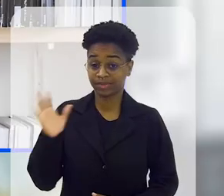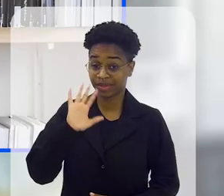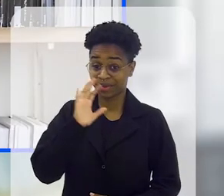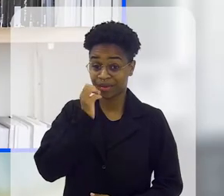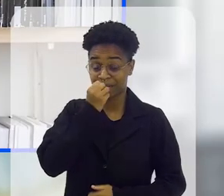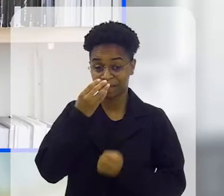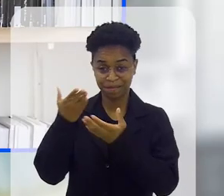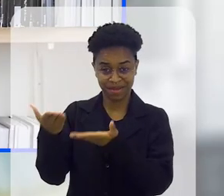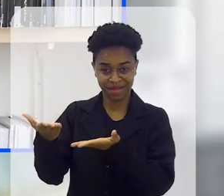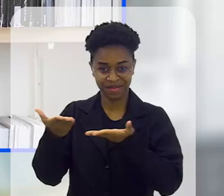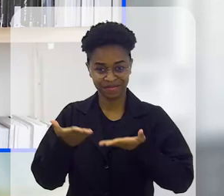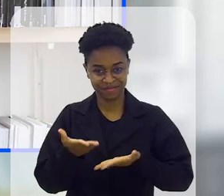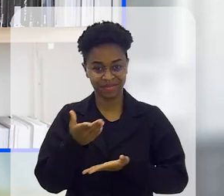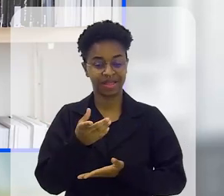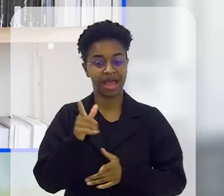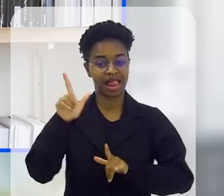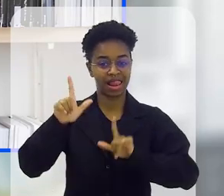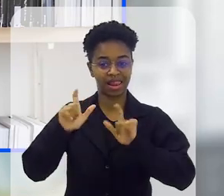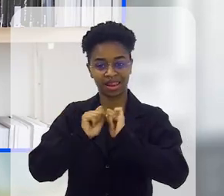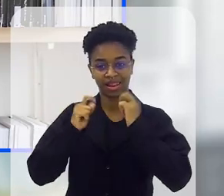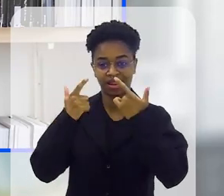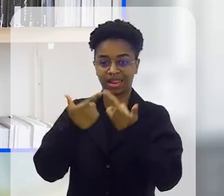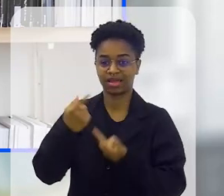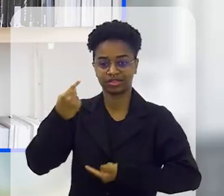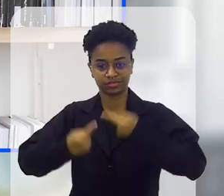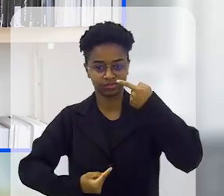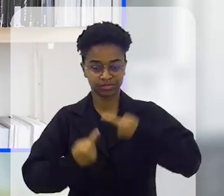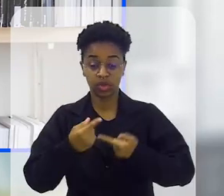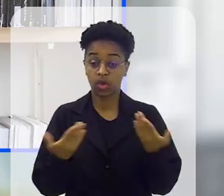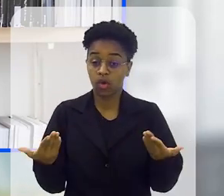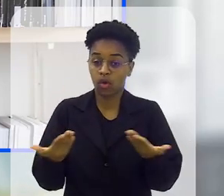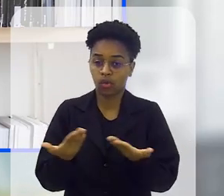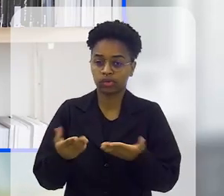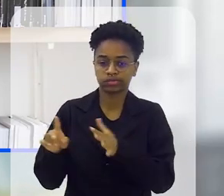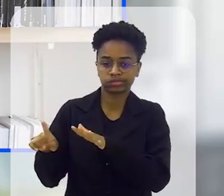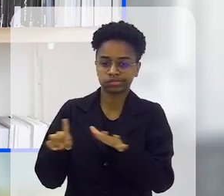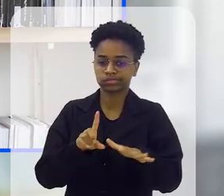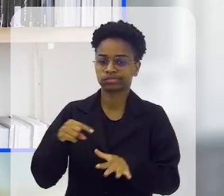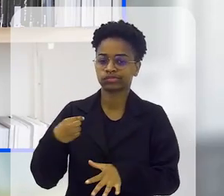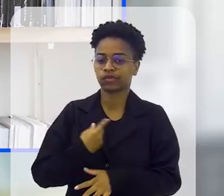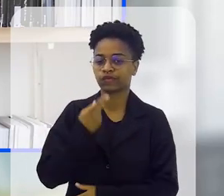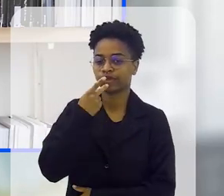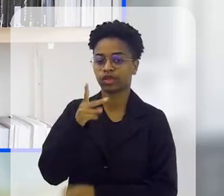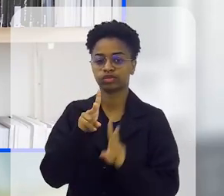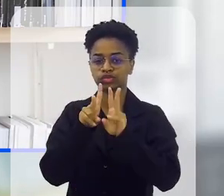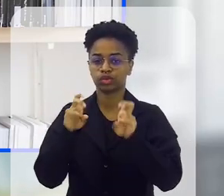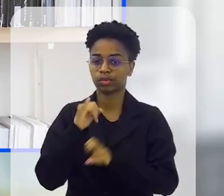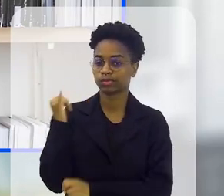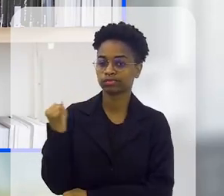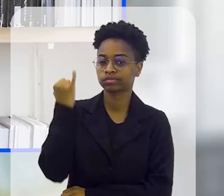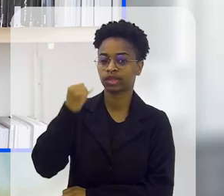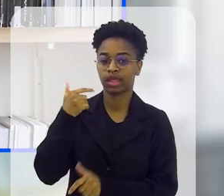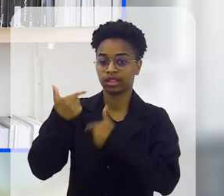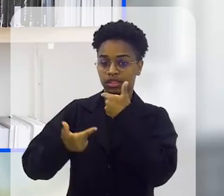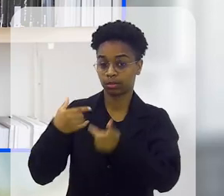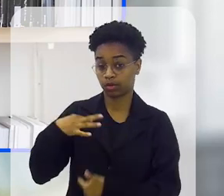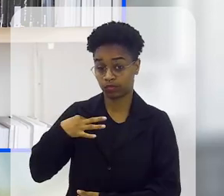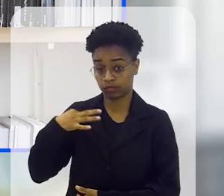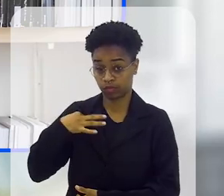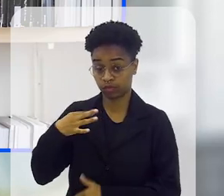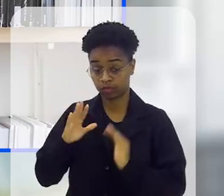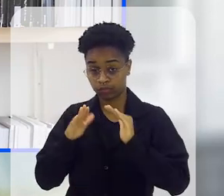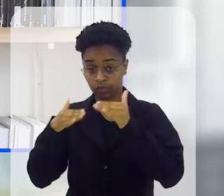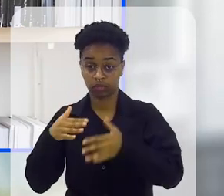Olá, sejam muito bem-vindos ao Alerjdebate. Nessa semana vamos falar sobre a importância do trabalho voluntário